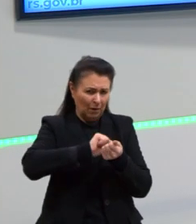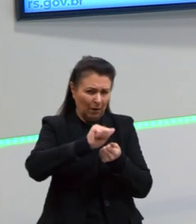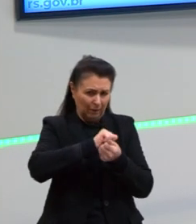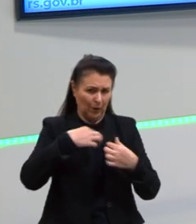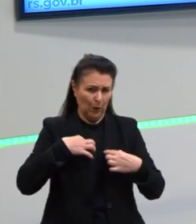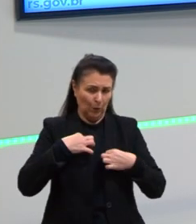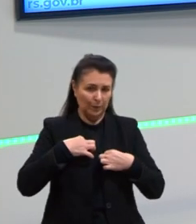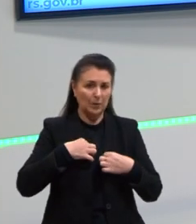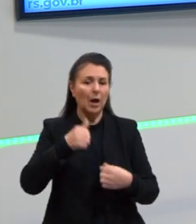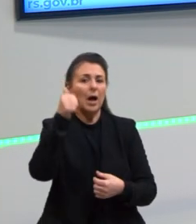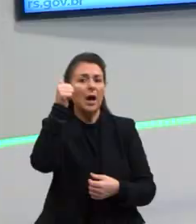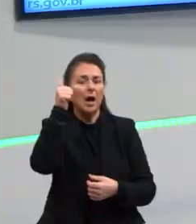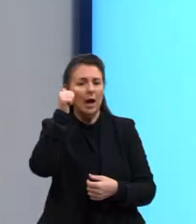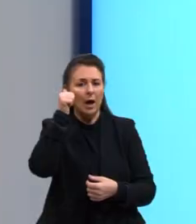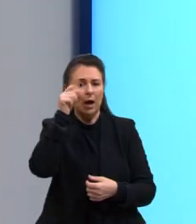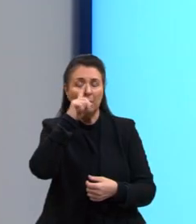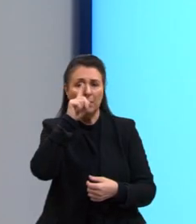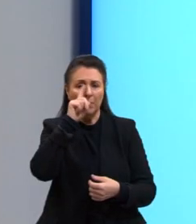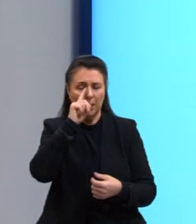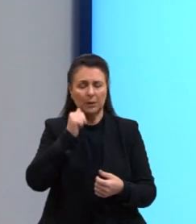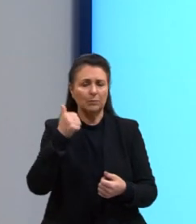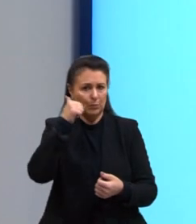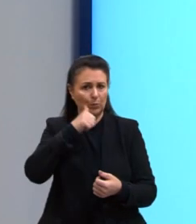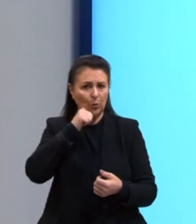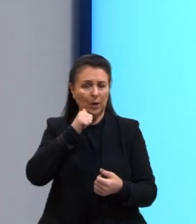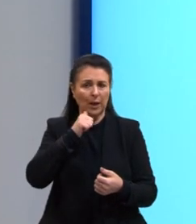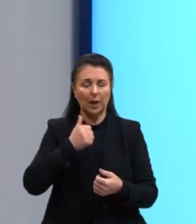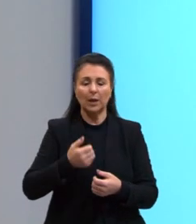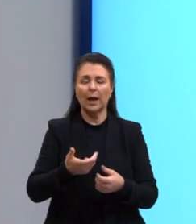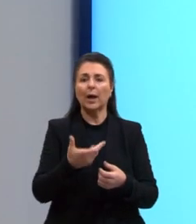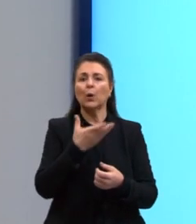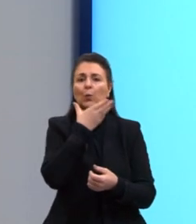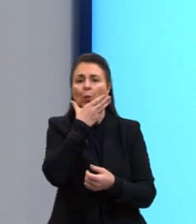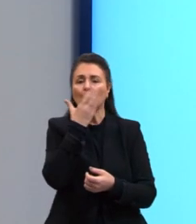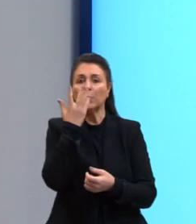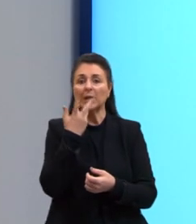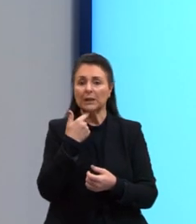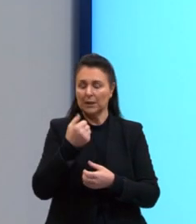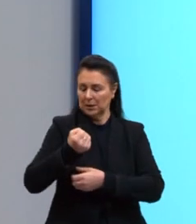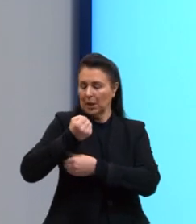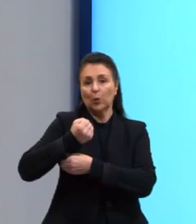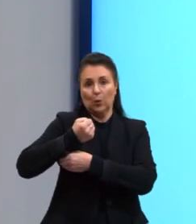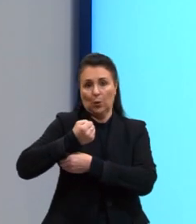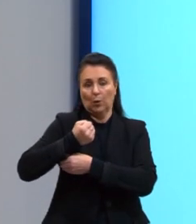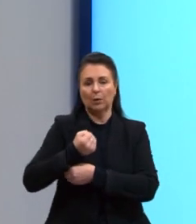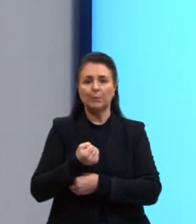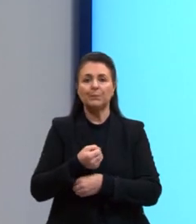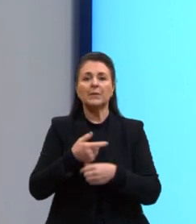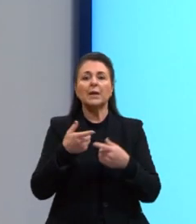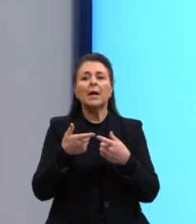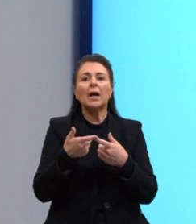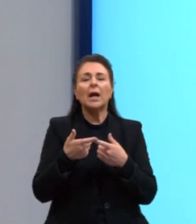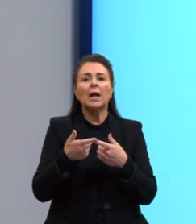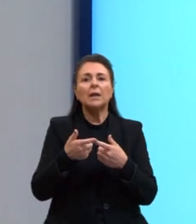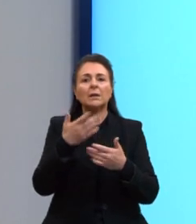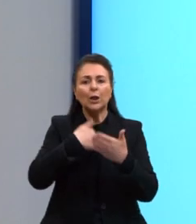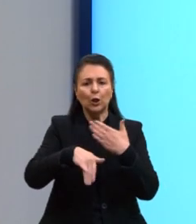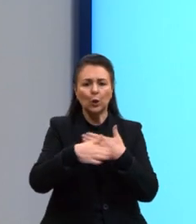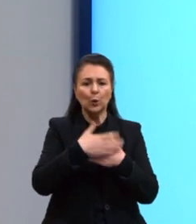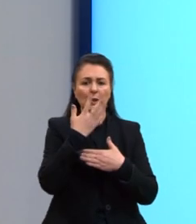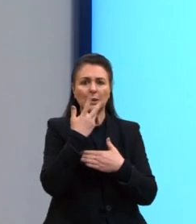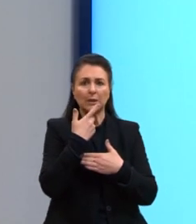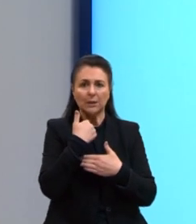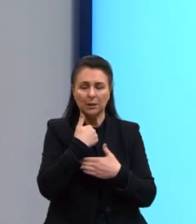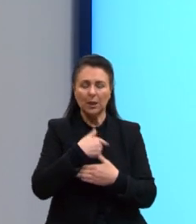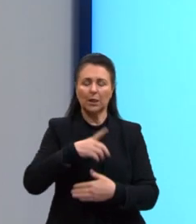com uma criança no colo. A criança está vestidinha ali com uma fantasia do Homem-Aranha. E lá em cima diz, toda criança